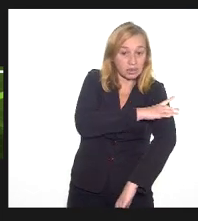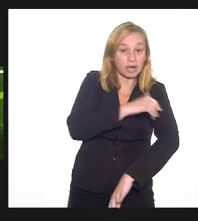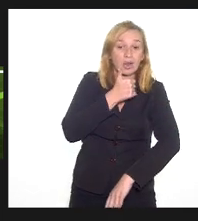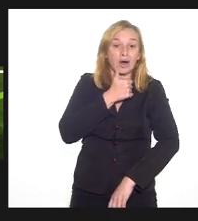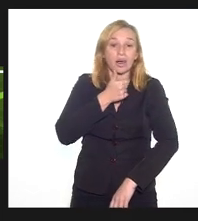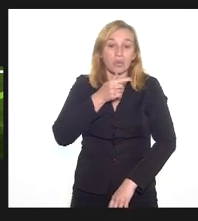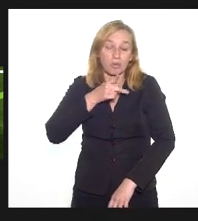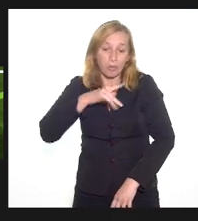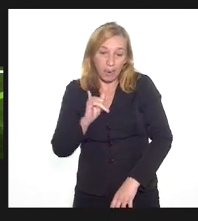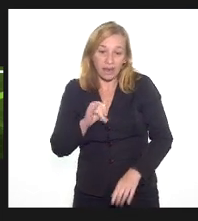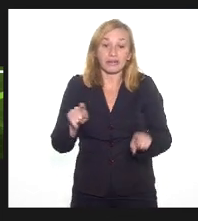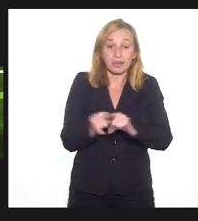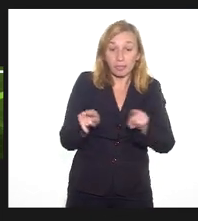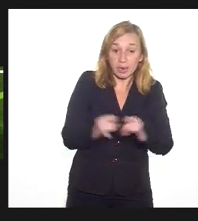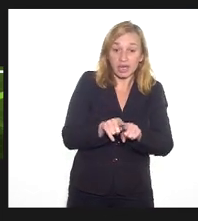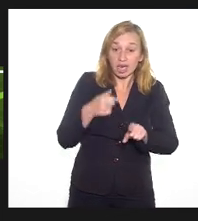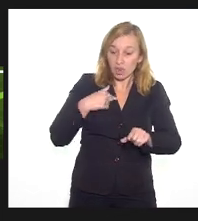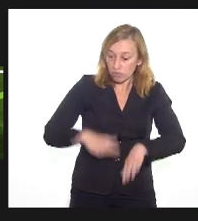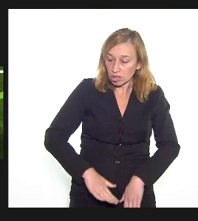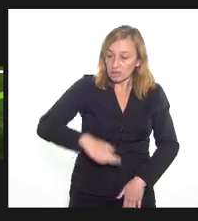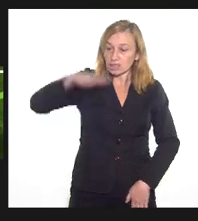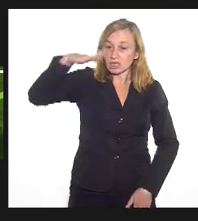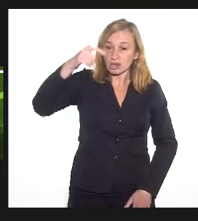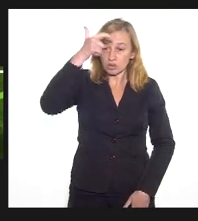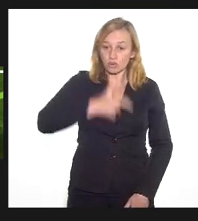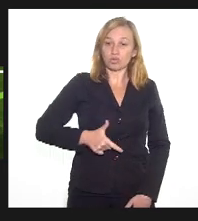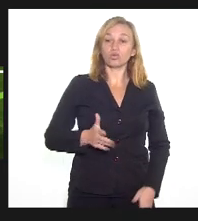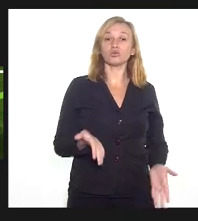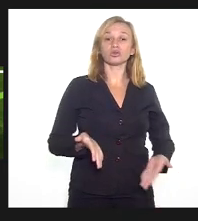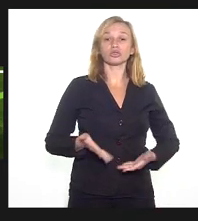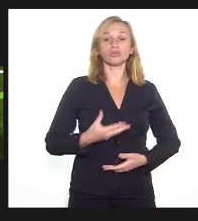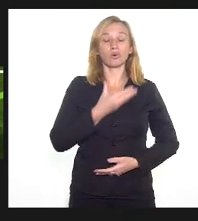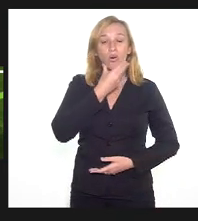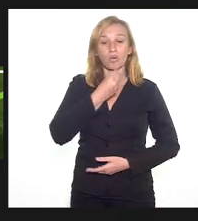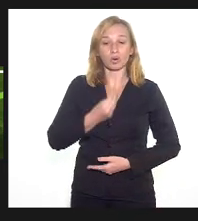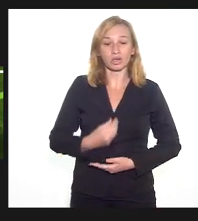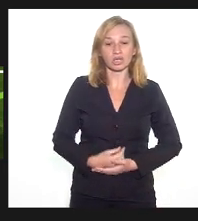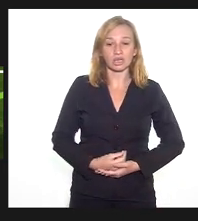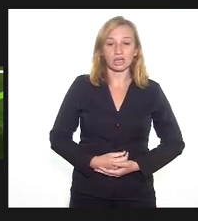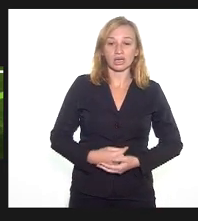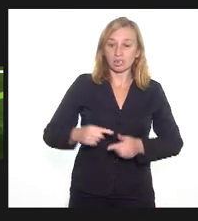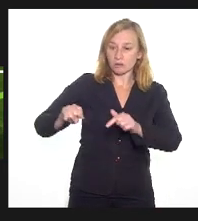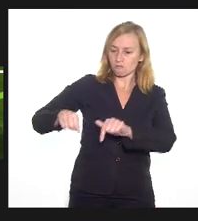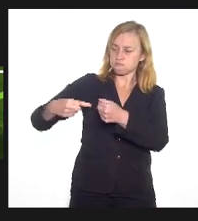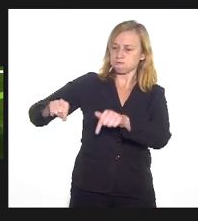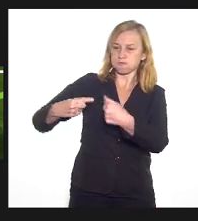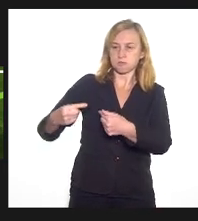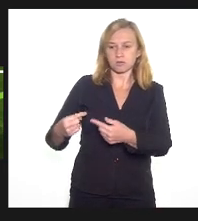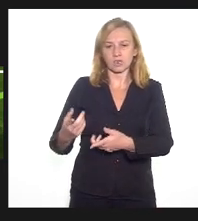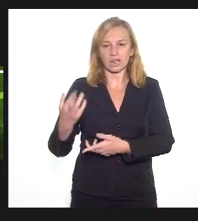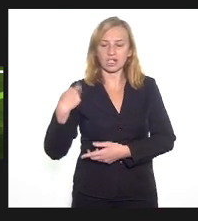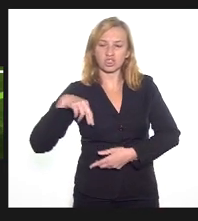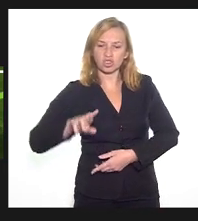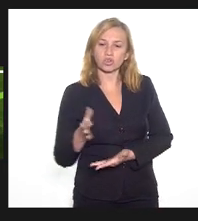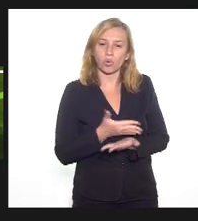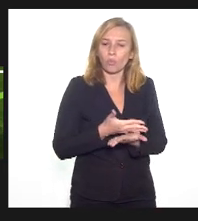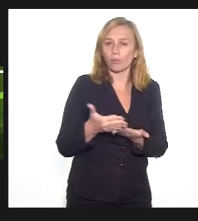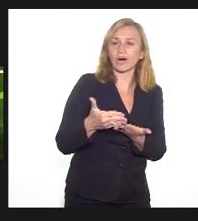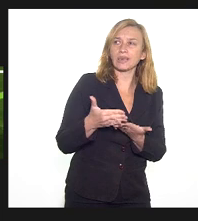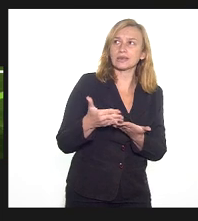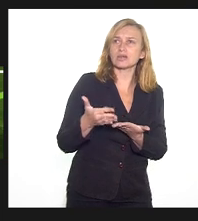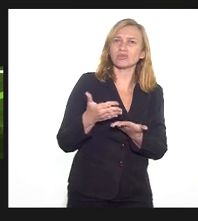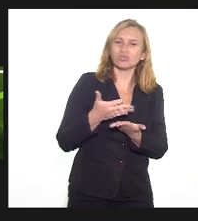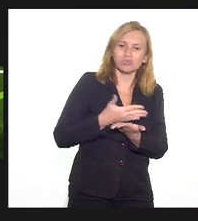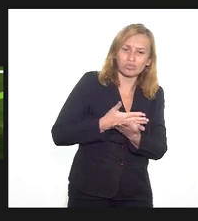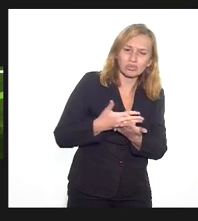cresci e me fiz o homem que sou hoje. Esses ataques a essas religiões, ela começa muito, muito,